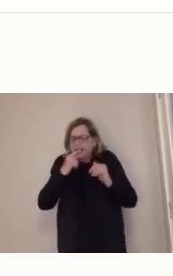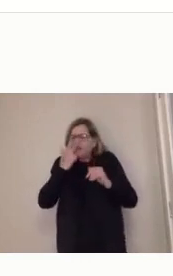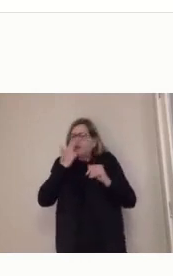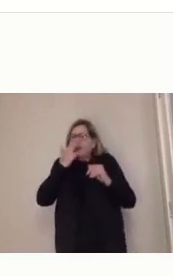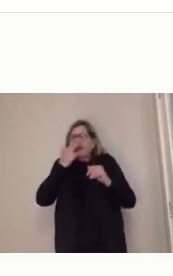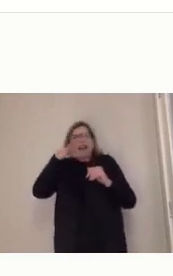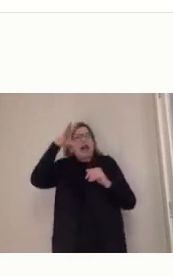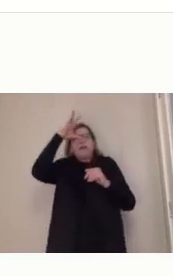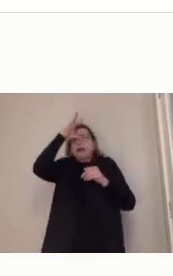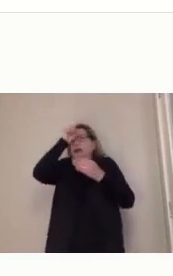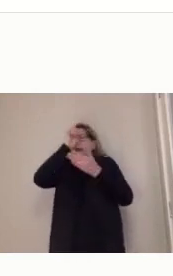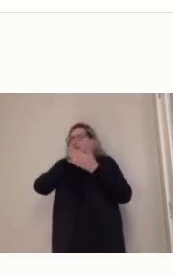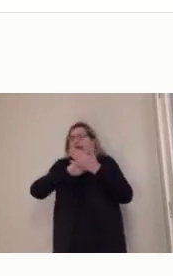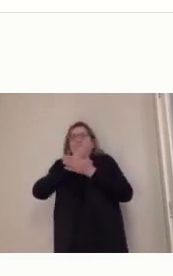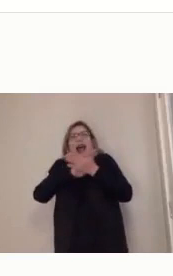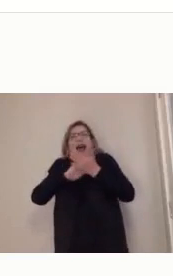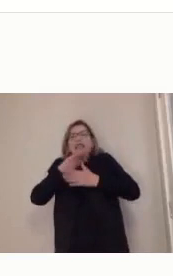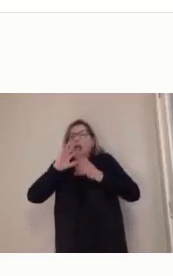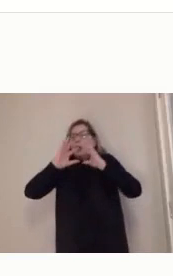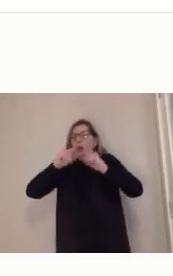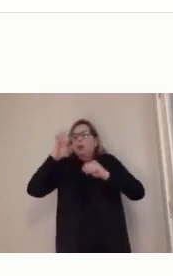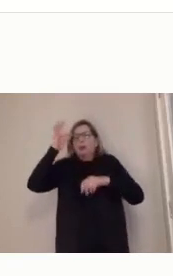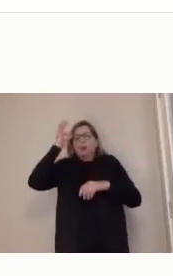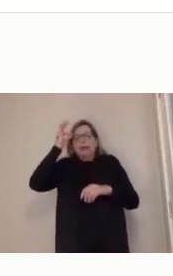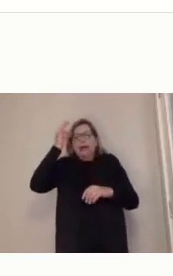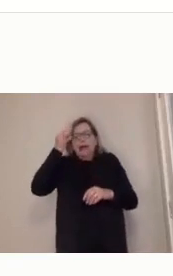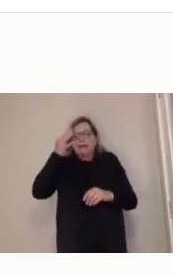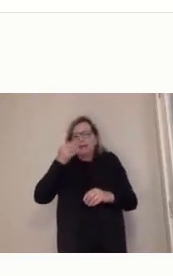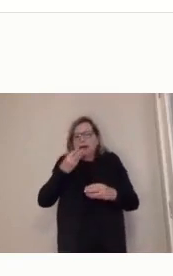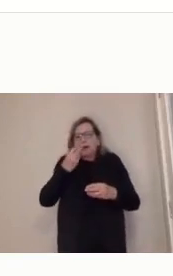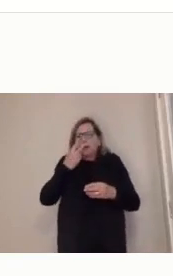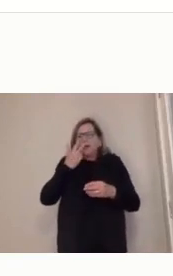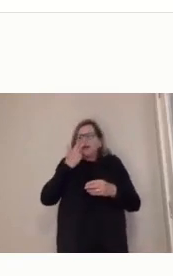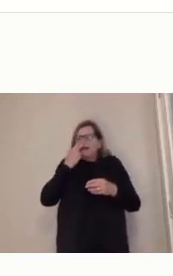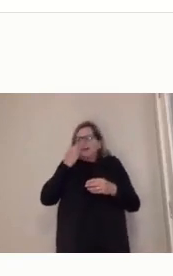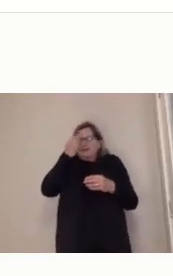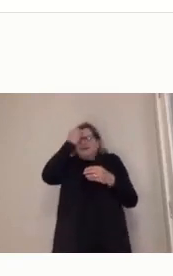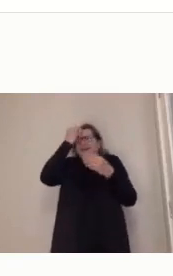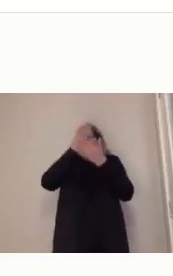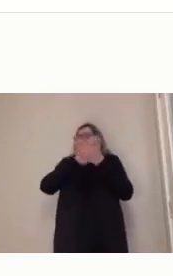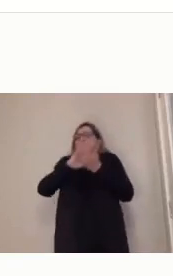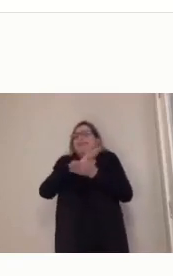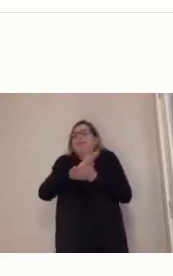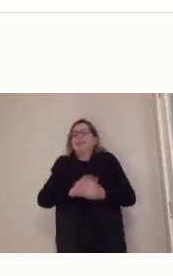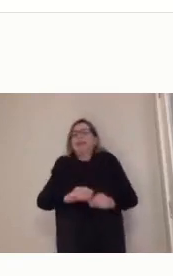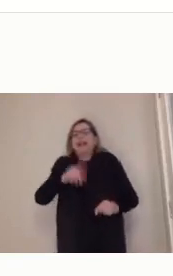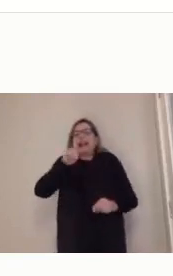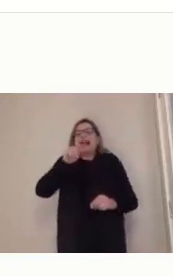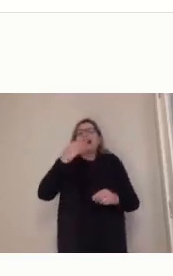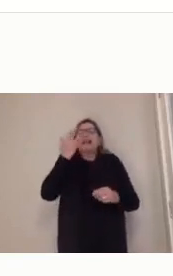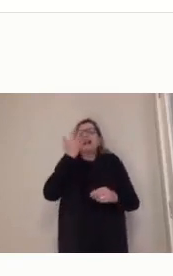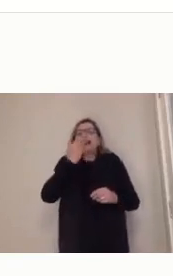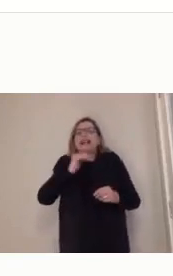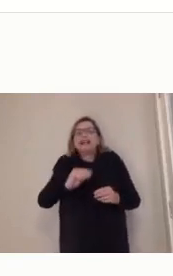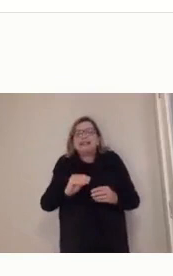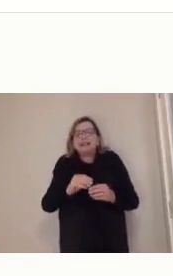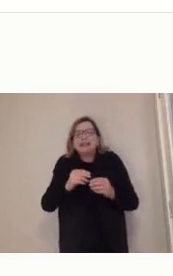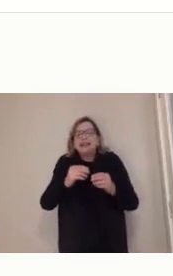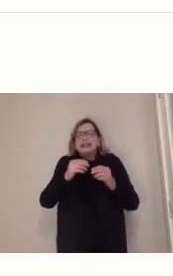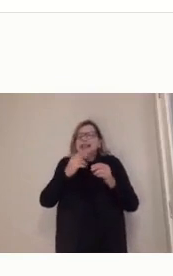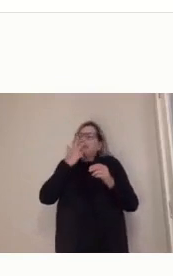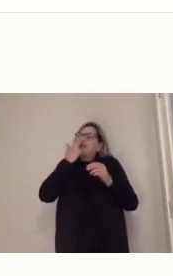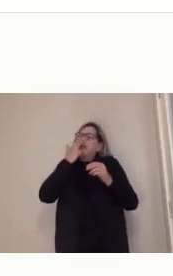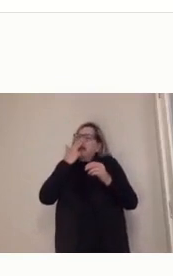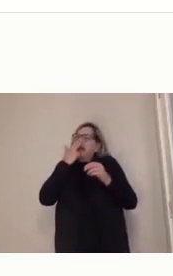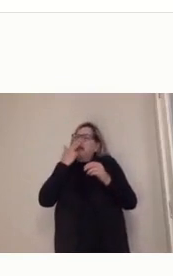coisas e não está ficando nada. É uma, são crianças que não estão retendo o que, o que é importante que